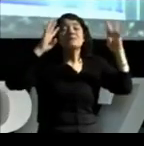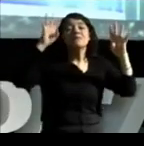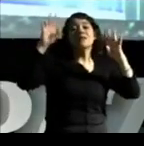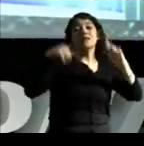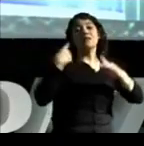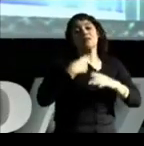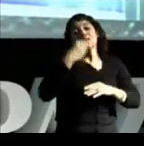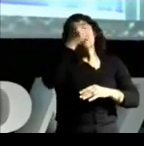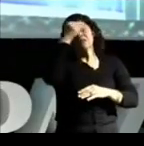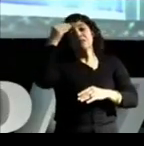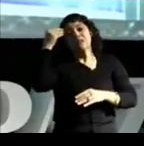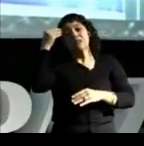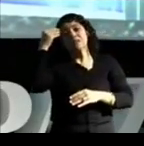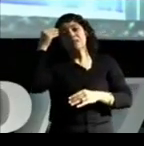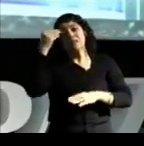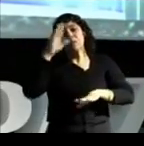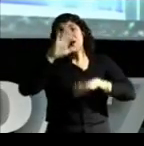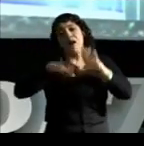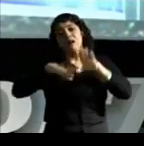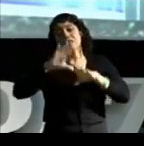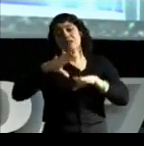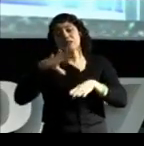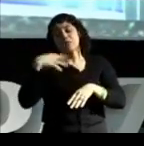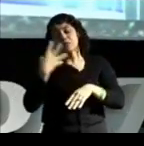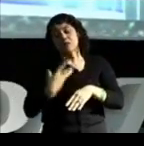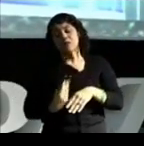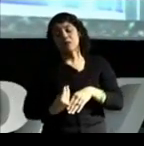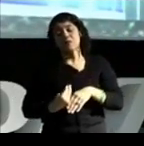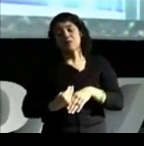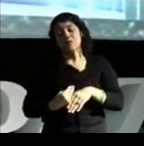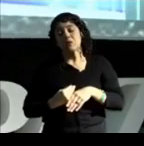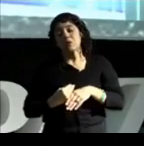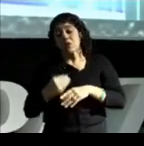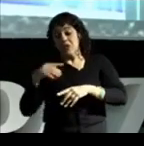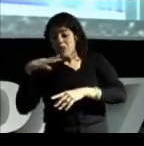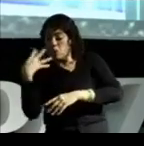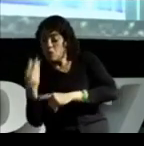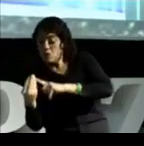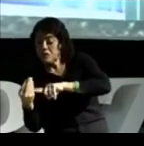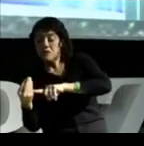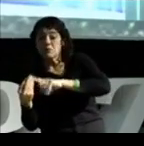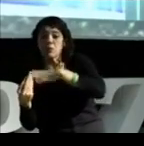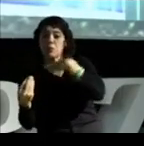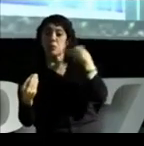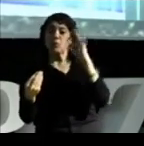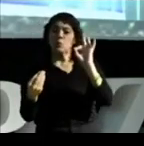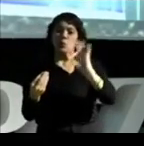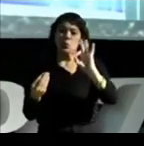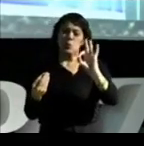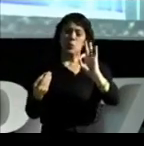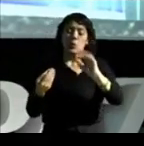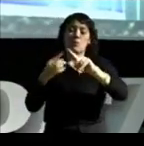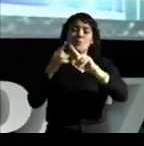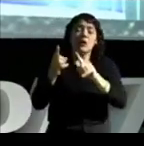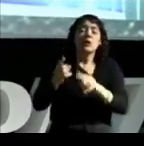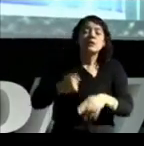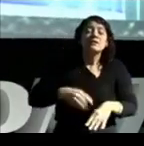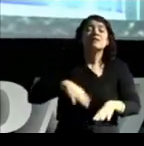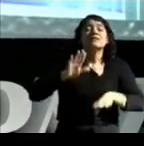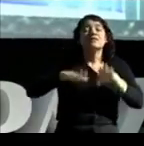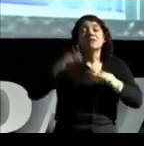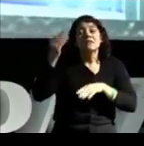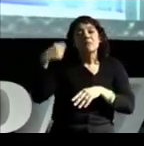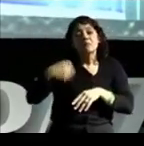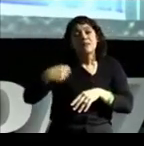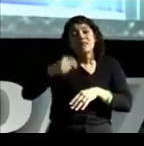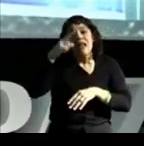que somos espíritos imortais. Quanto mais lembrar que